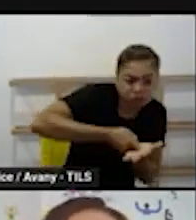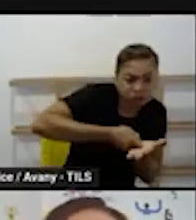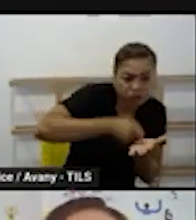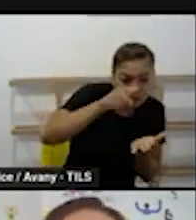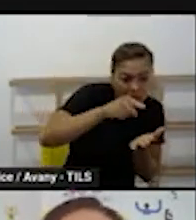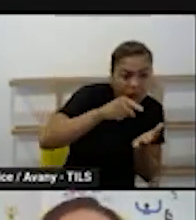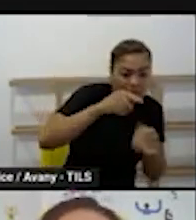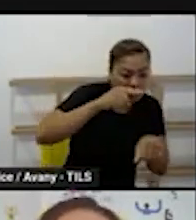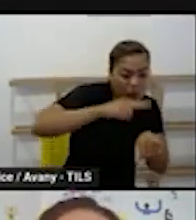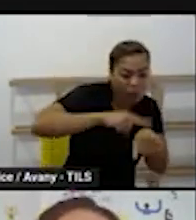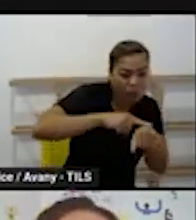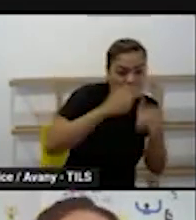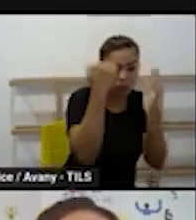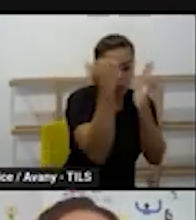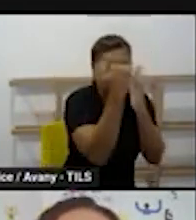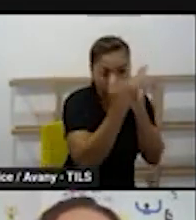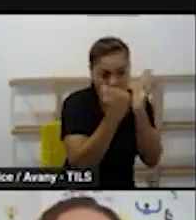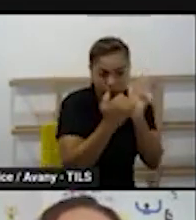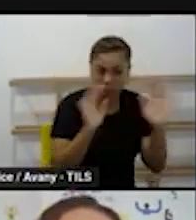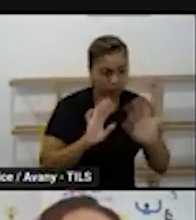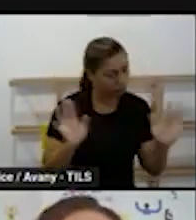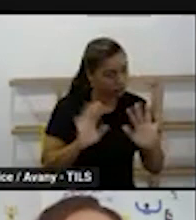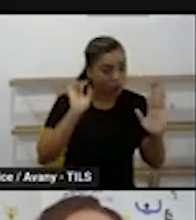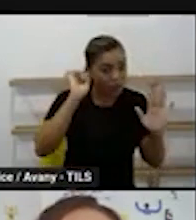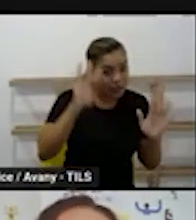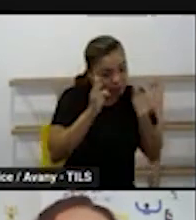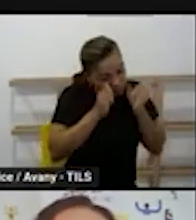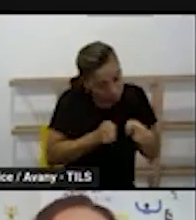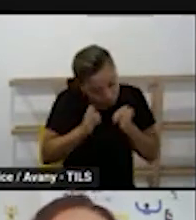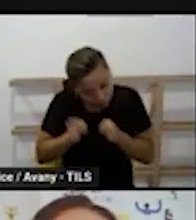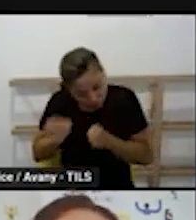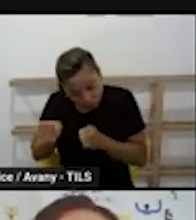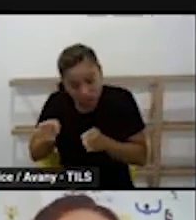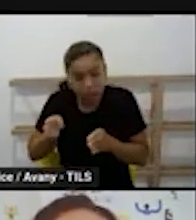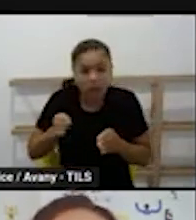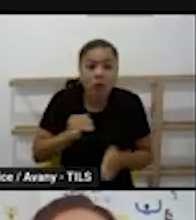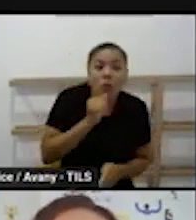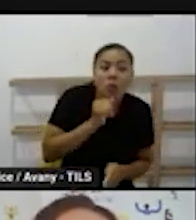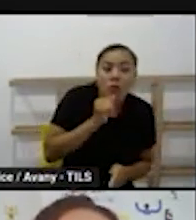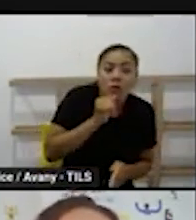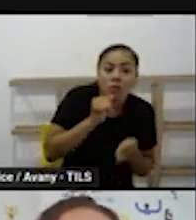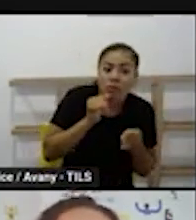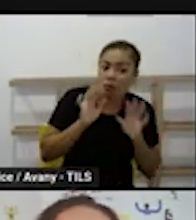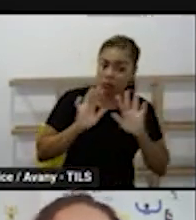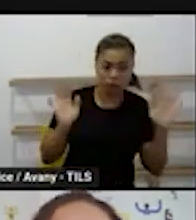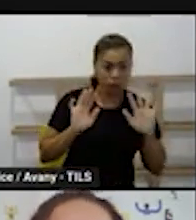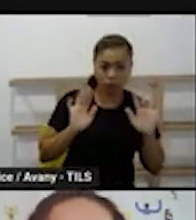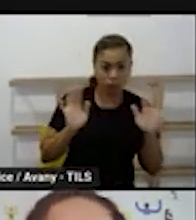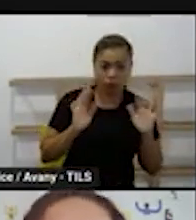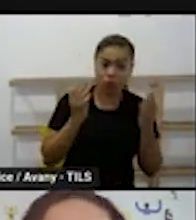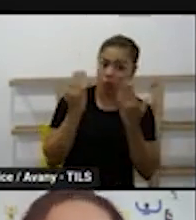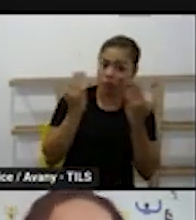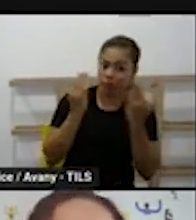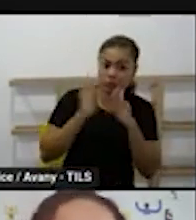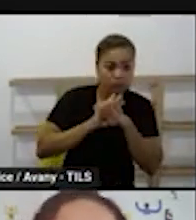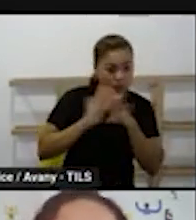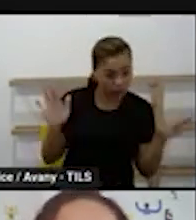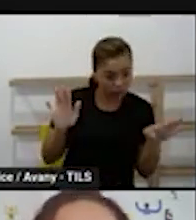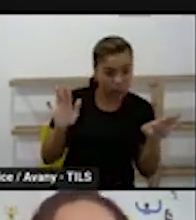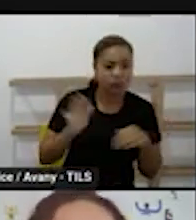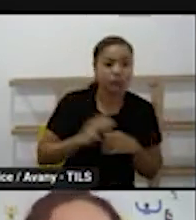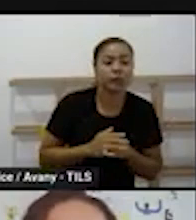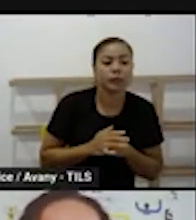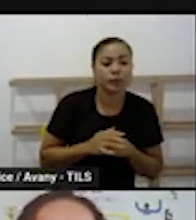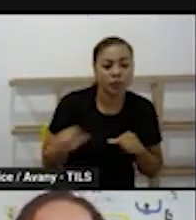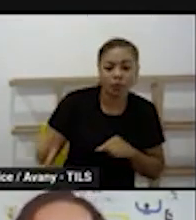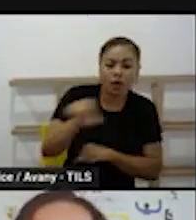sugestão que a gente colocou só de organização lembrando que na educação infantil a gente não vai fragmentar tá gente tem os momentos de transição de um momento para